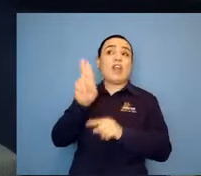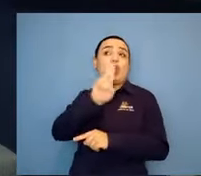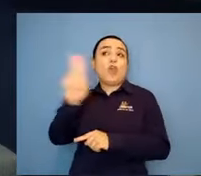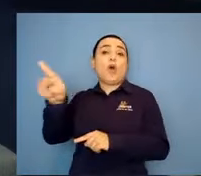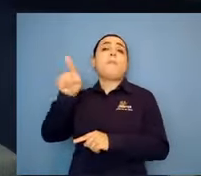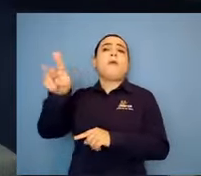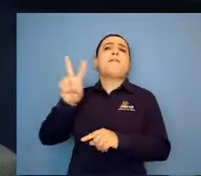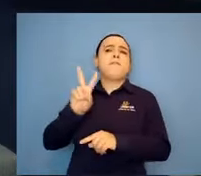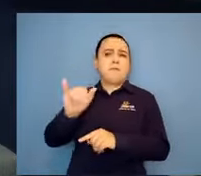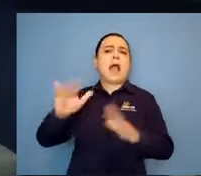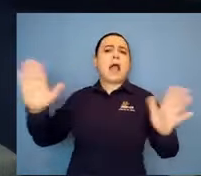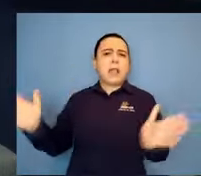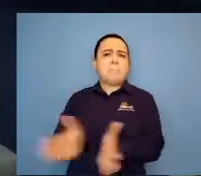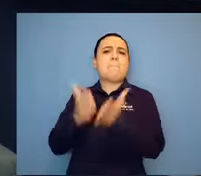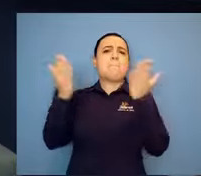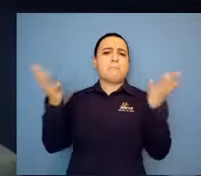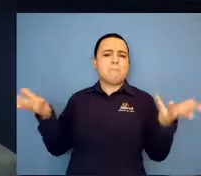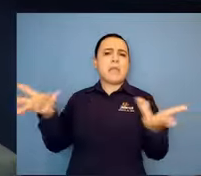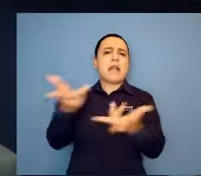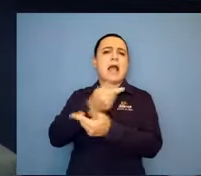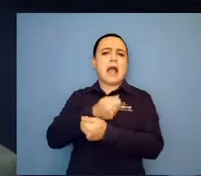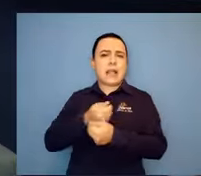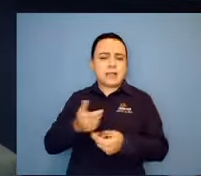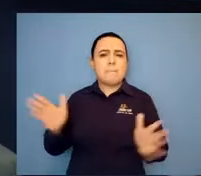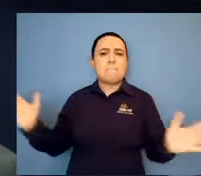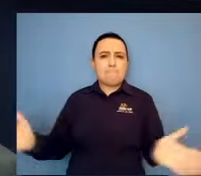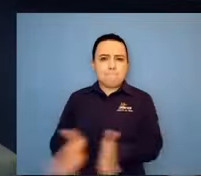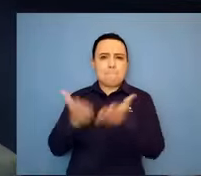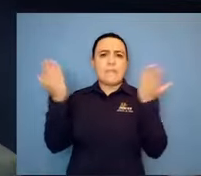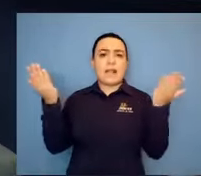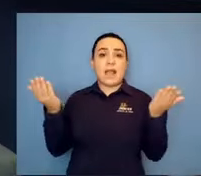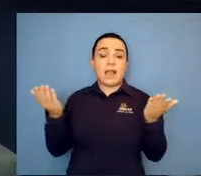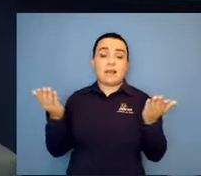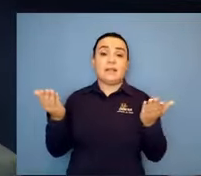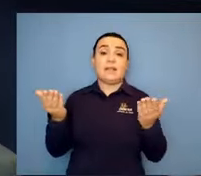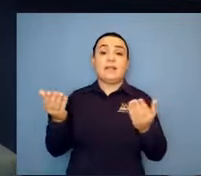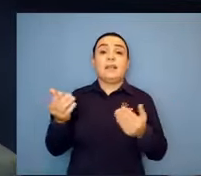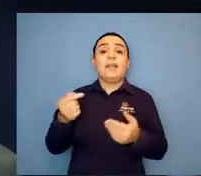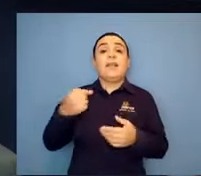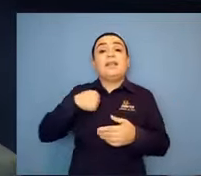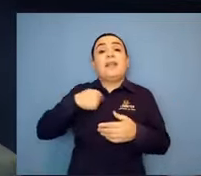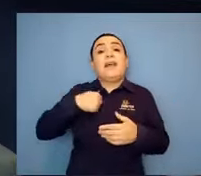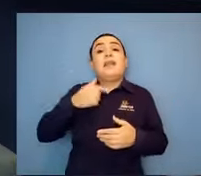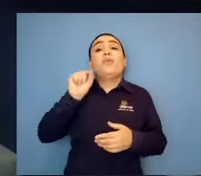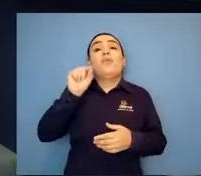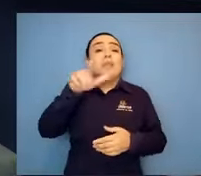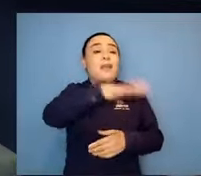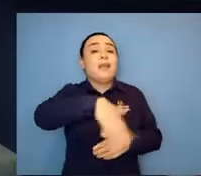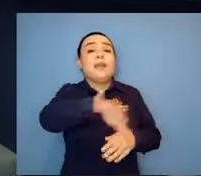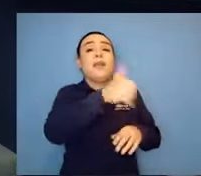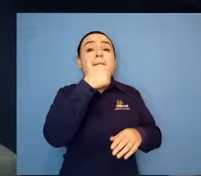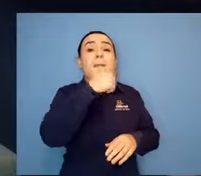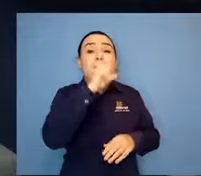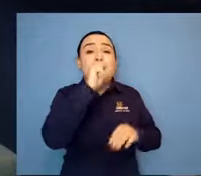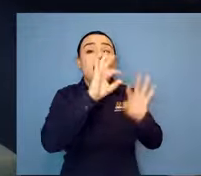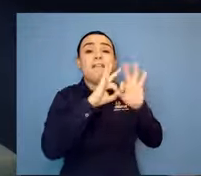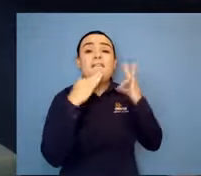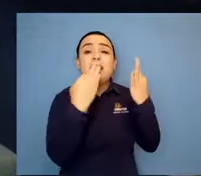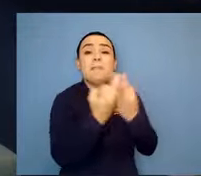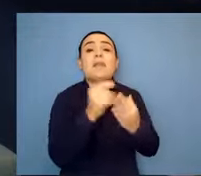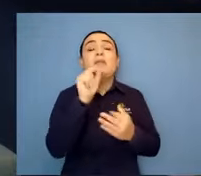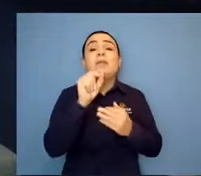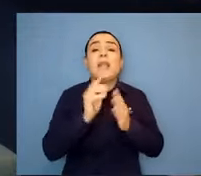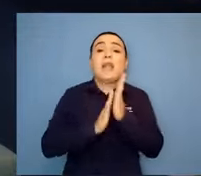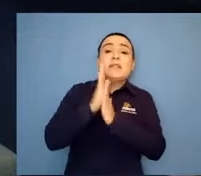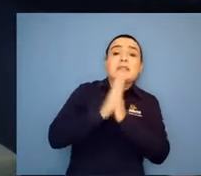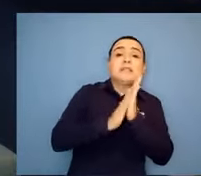muitas igrejas. E dentro da nossa casa, que eu morava com a minha mãe, sempre as portas estavam abertas. Só que eu ouvia